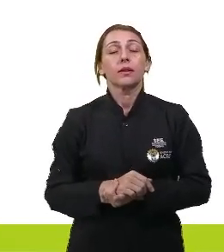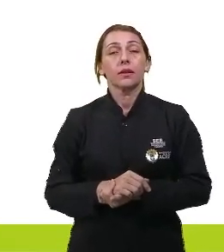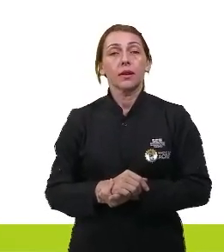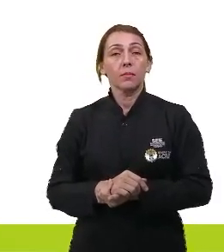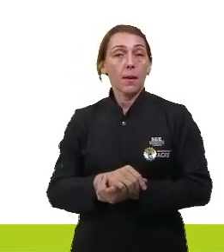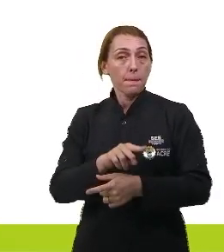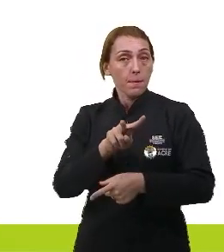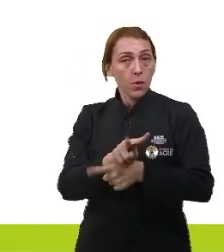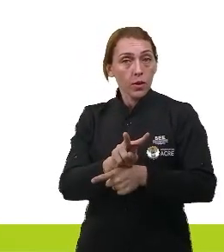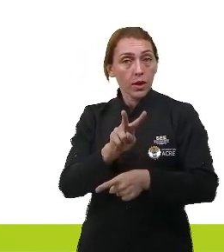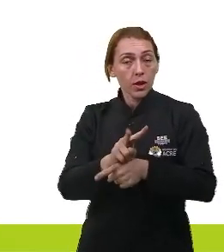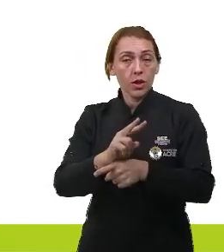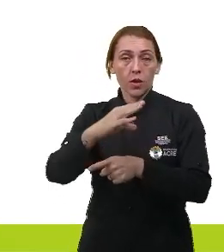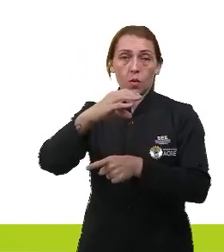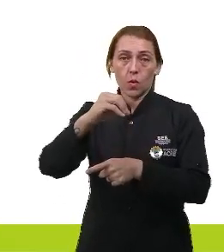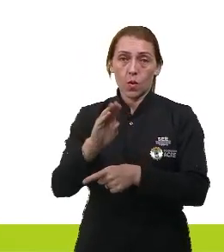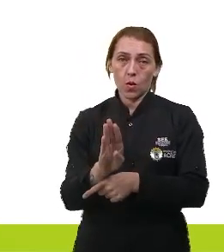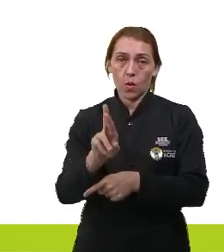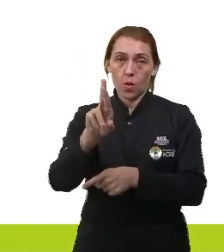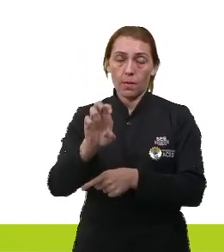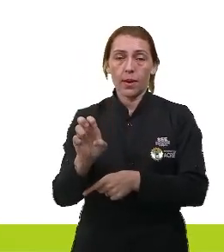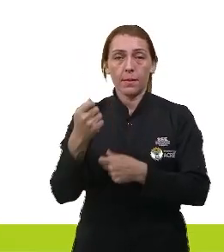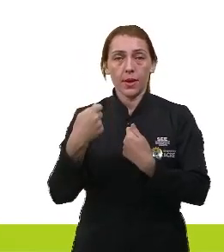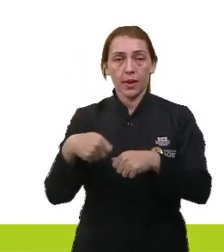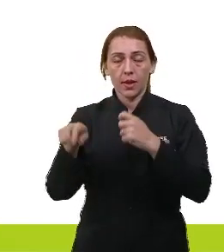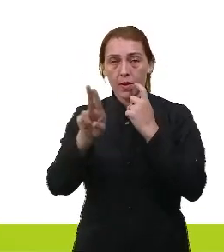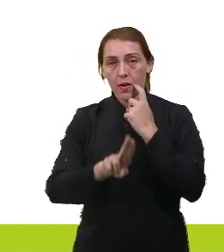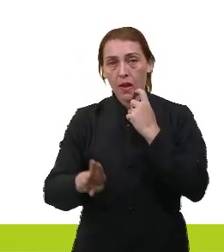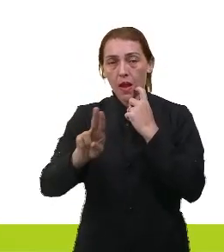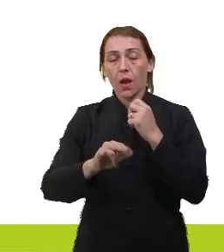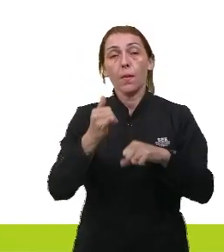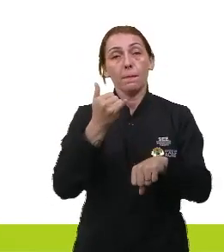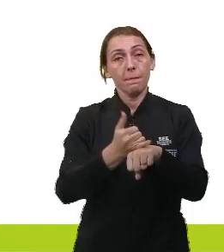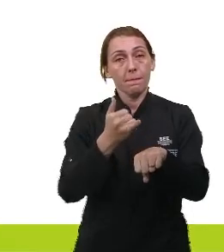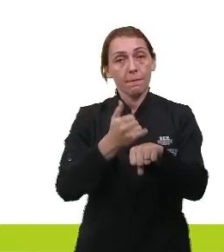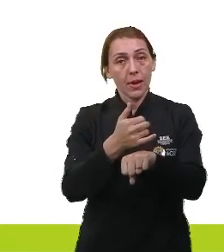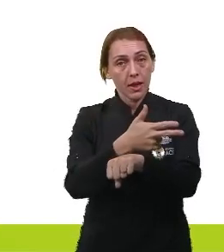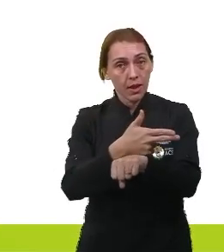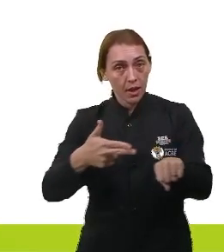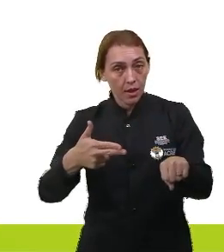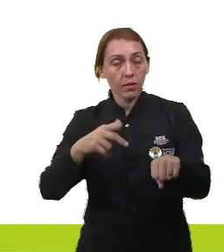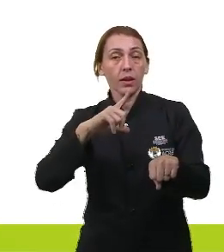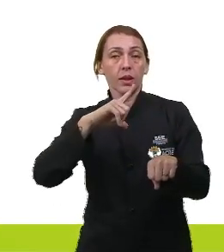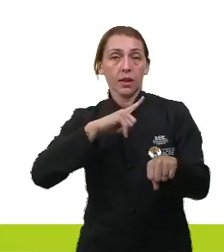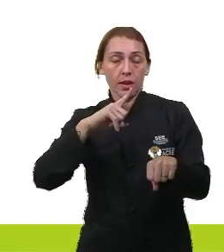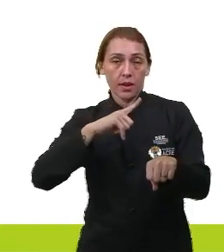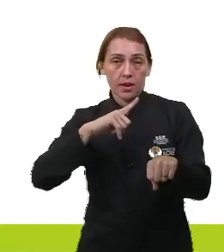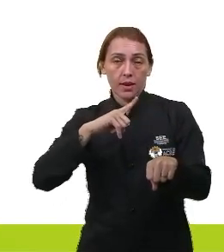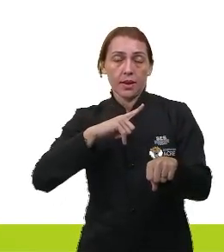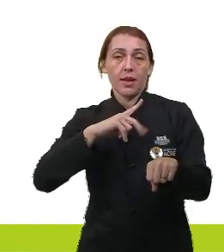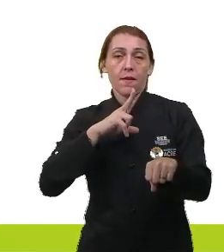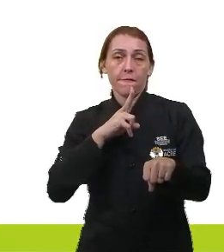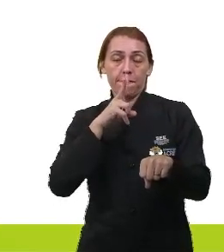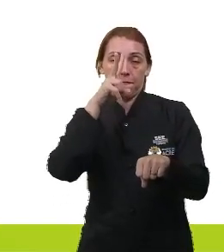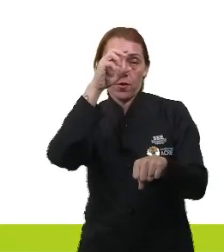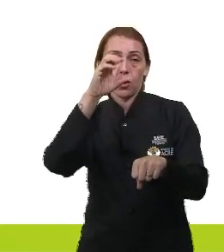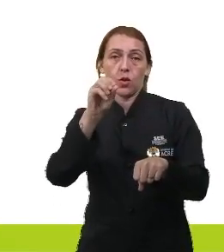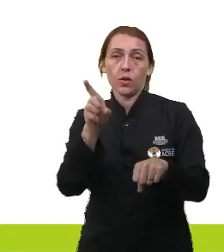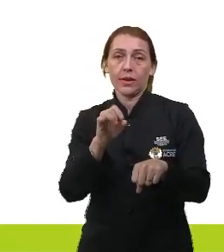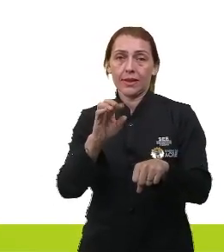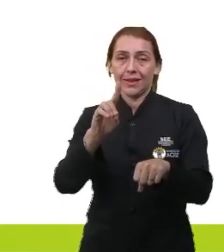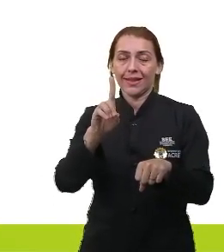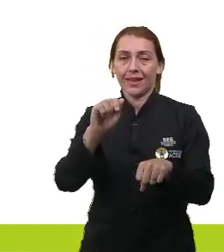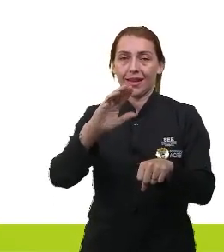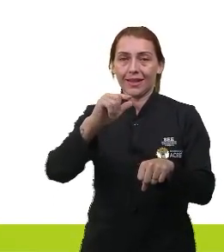proteger o cobre, eu devo utilizar um metal que tenha um poder de oxidação melhor